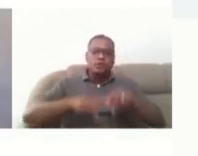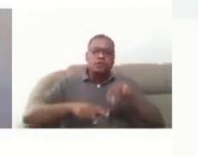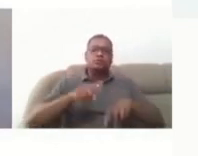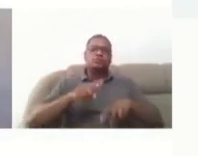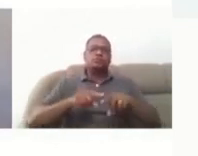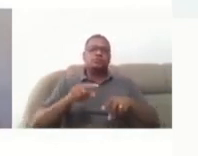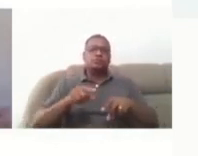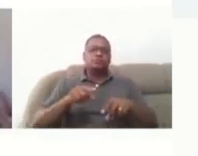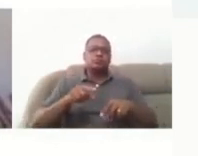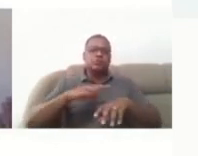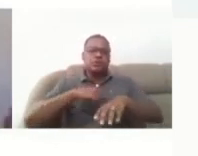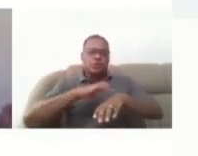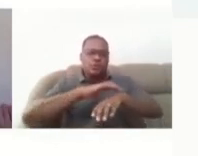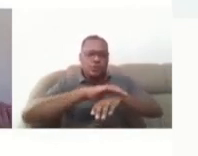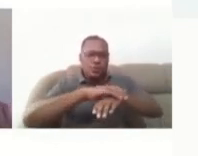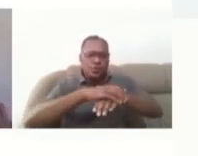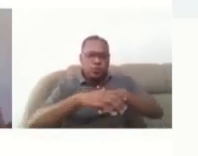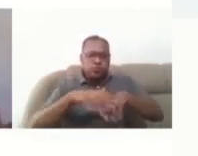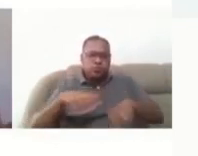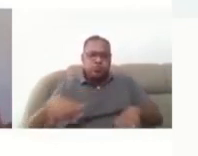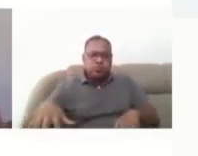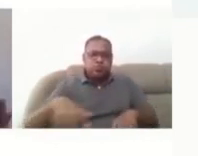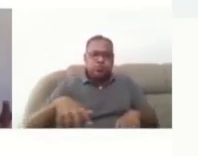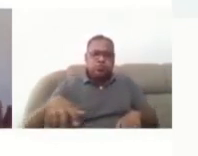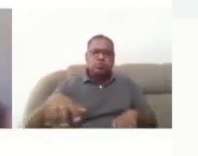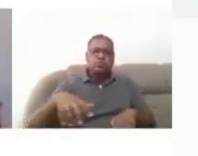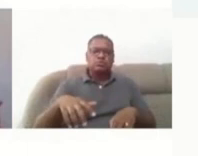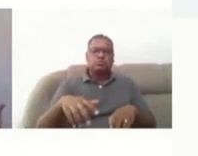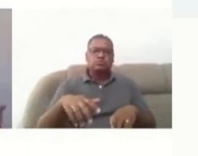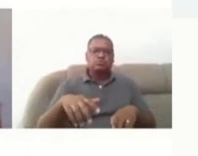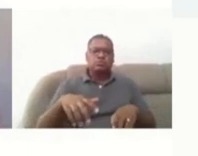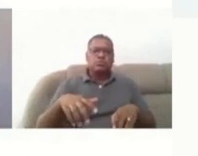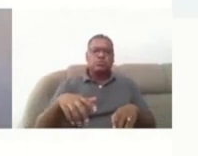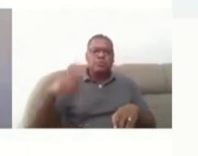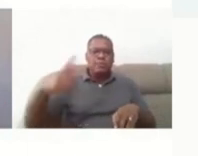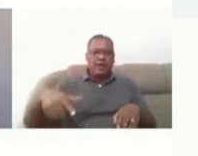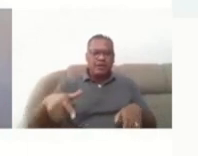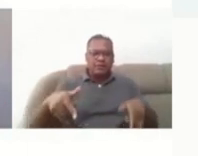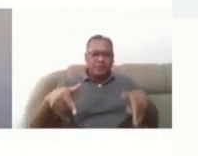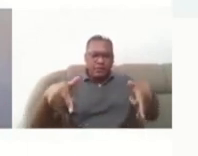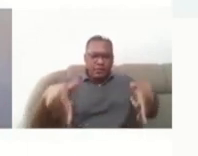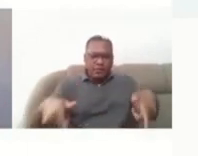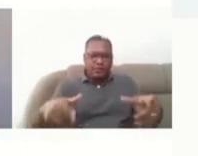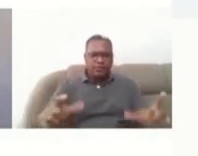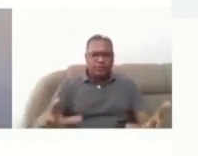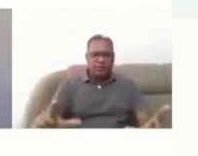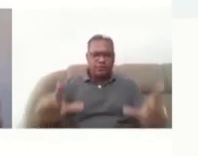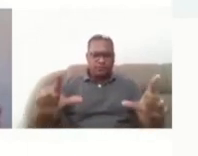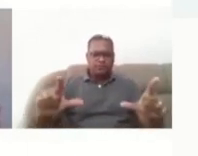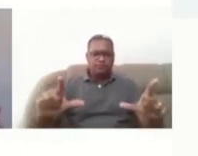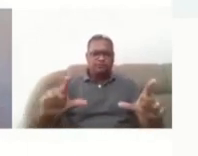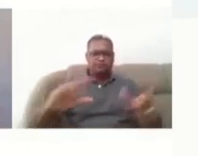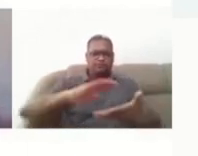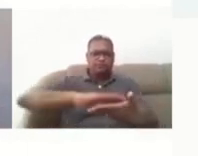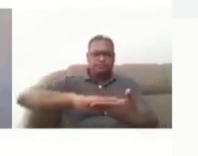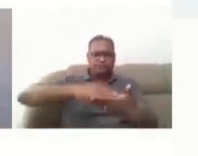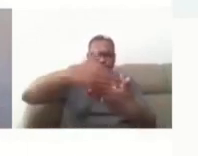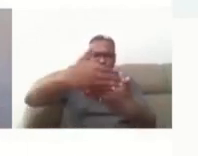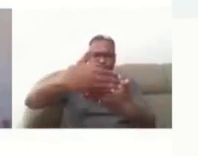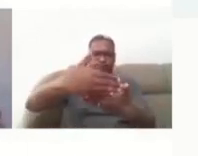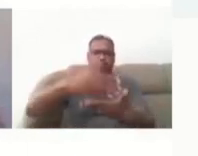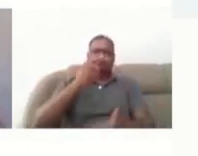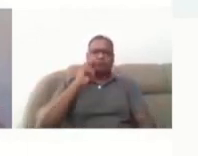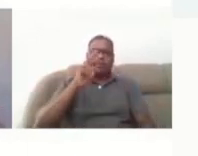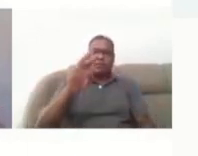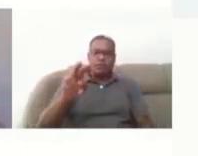teclado, um suporte para inclinar esse notebook, ficar numa posição melhor para a leitura e também para